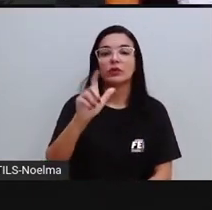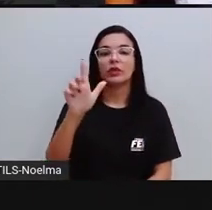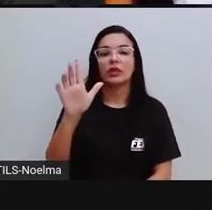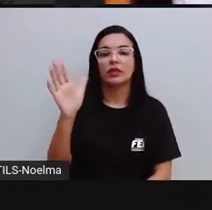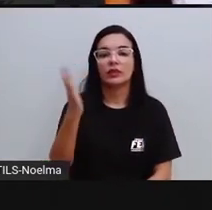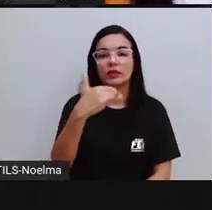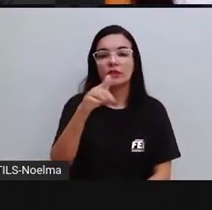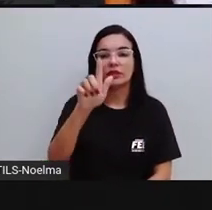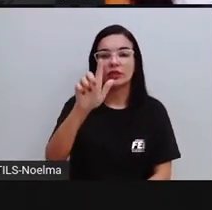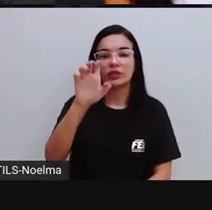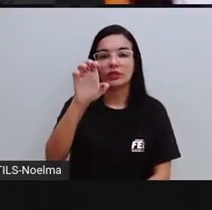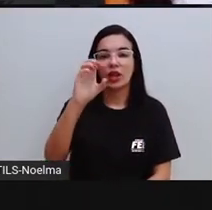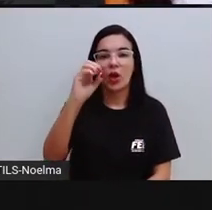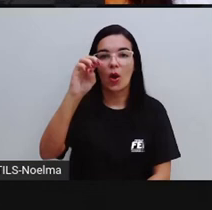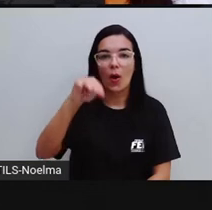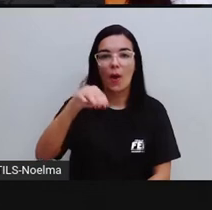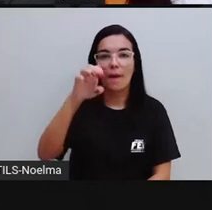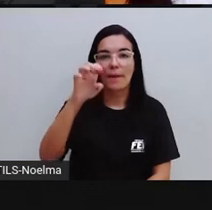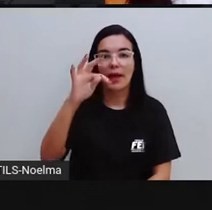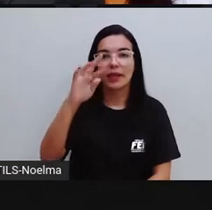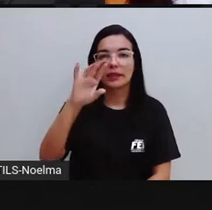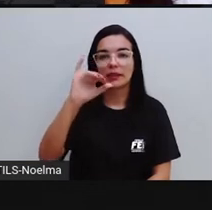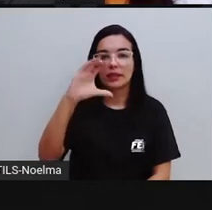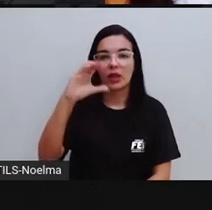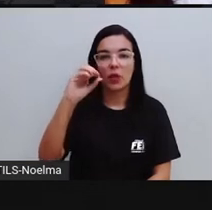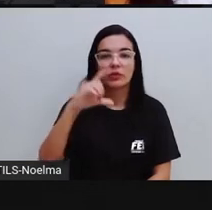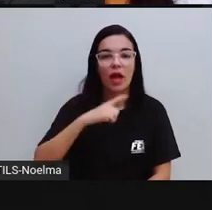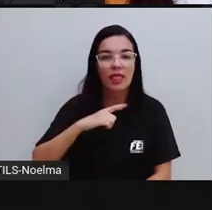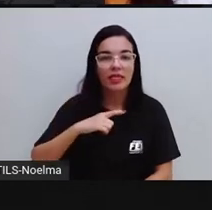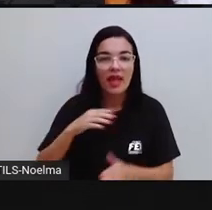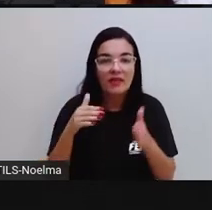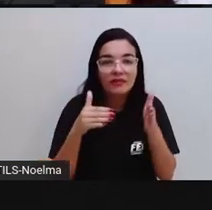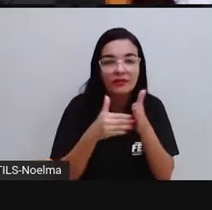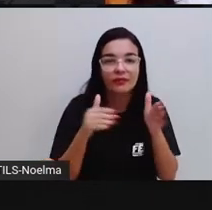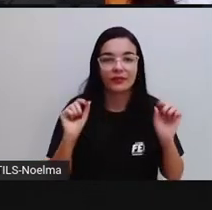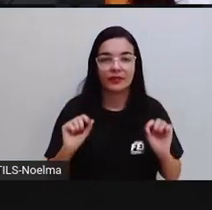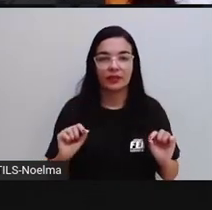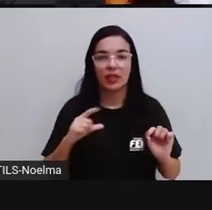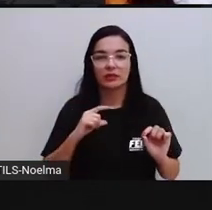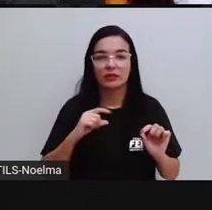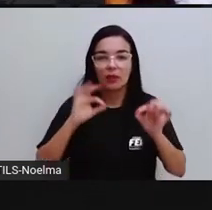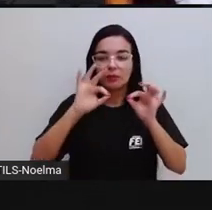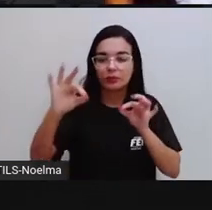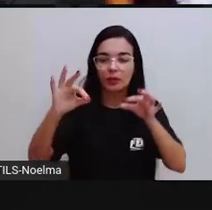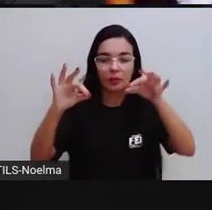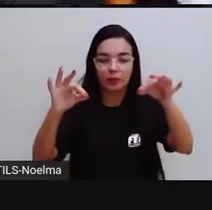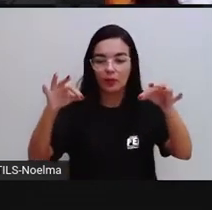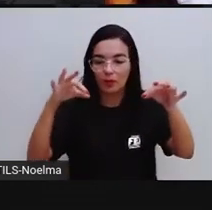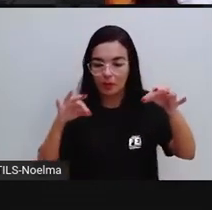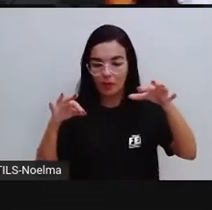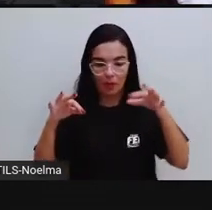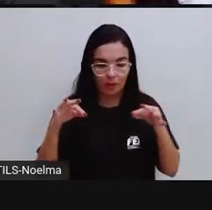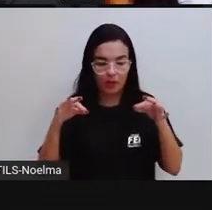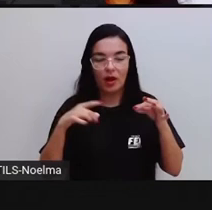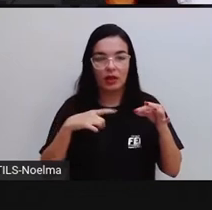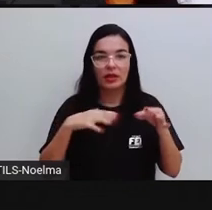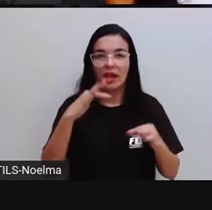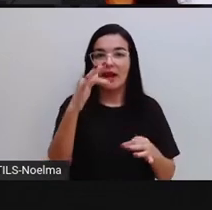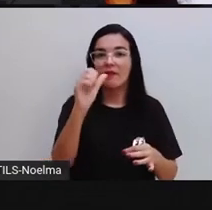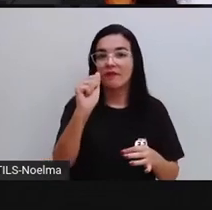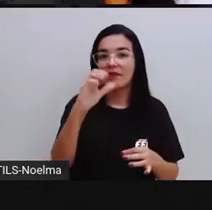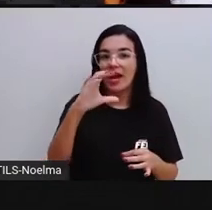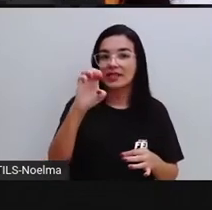finito de polígonos planos. Esses polígonos aí, eles vão formar as faces do